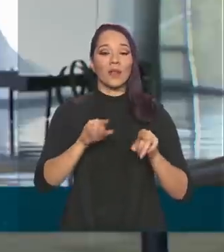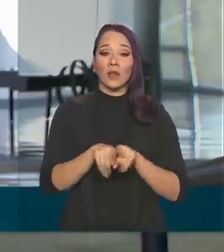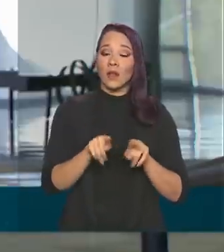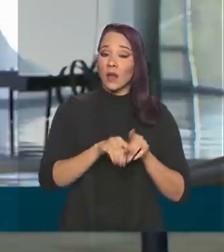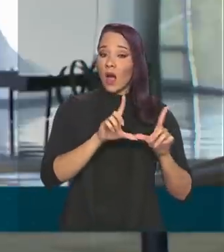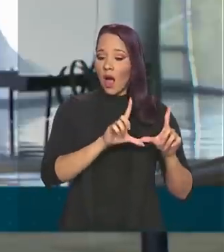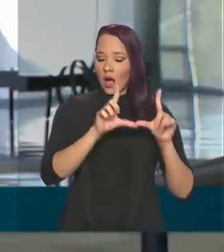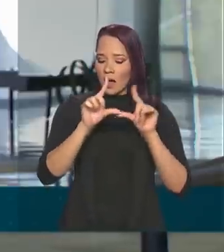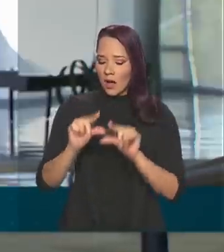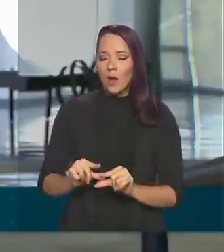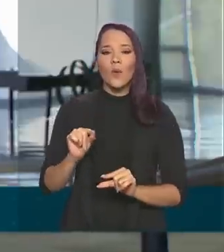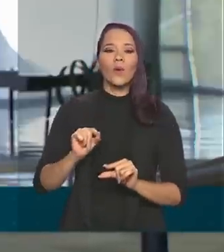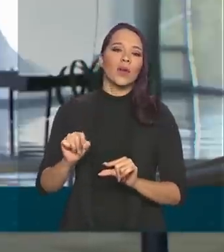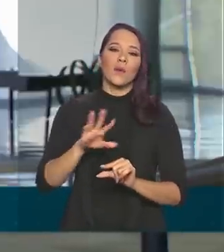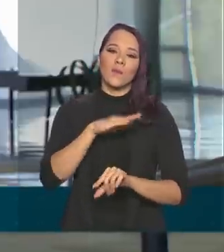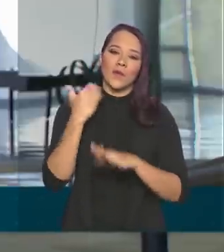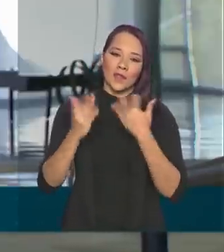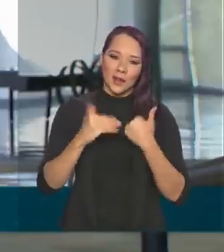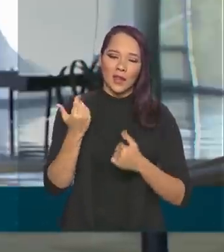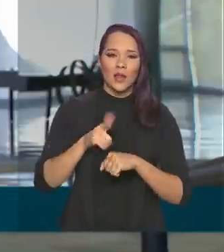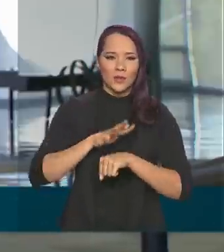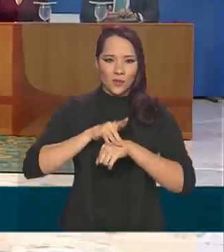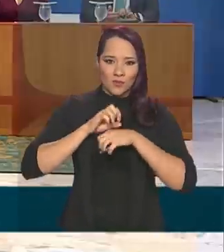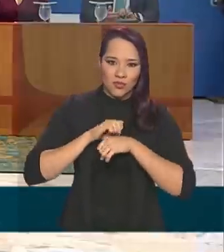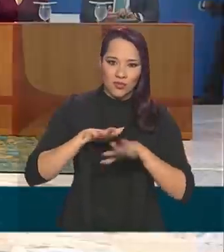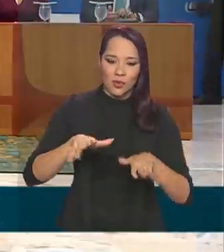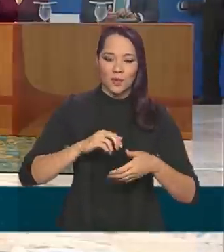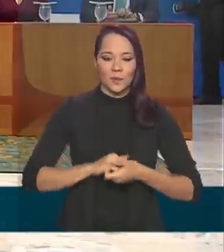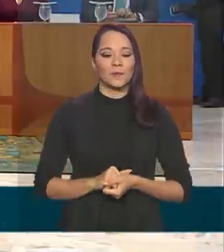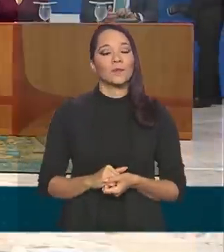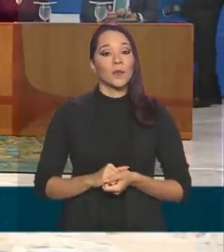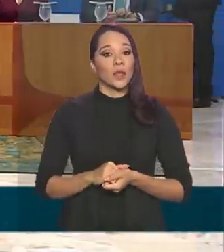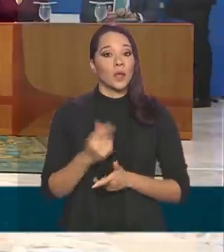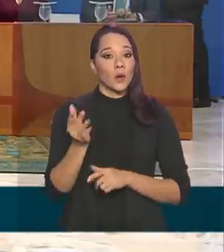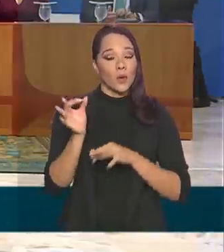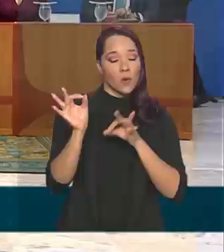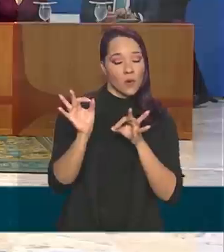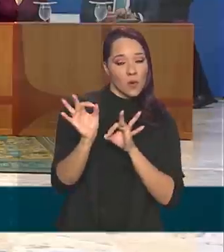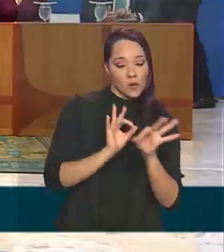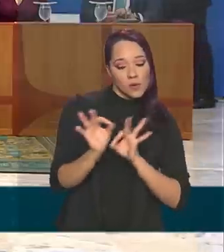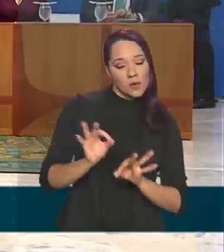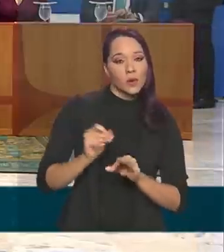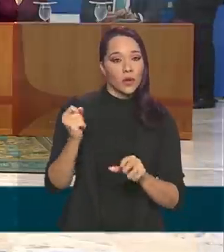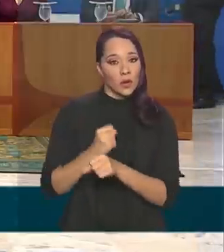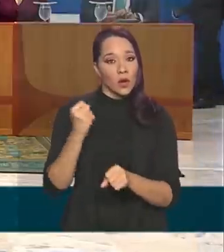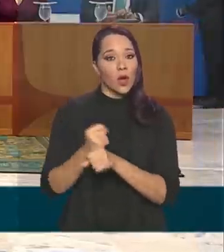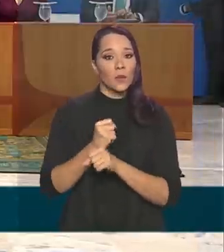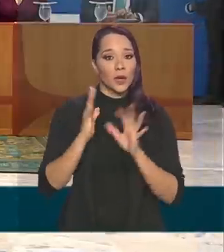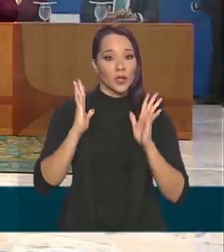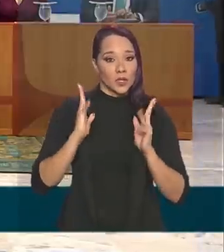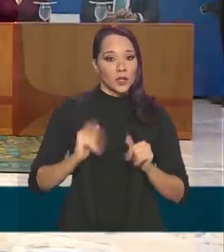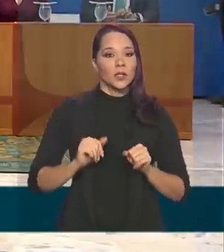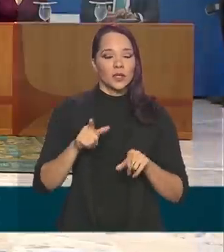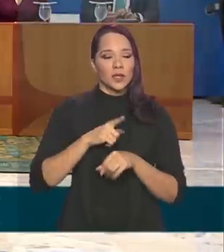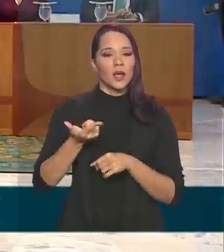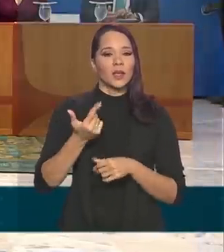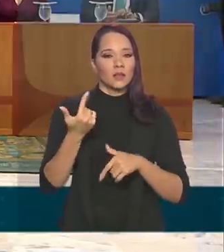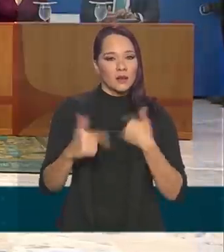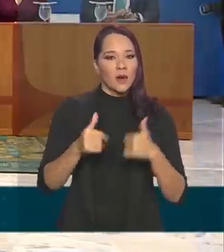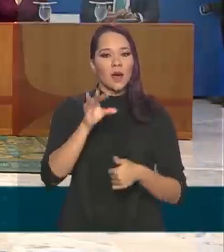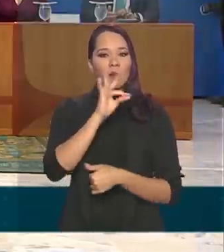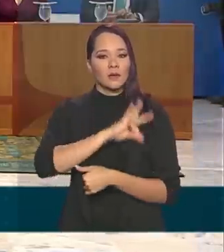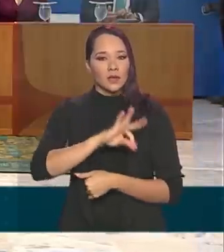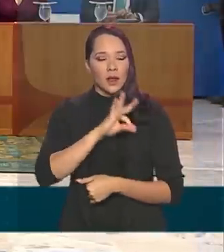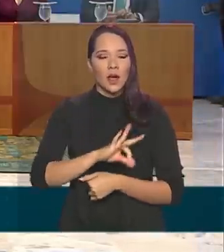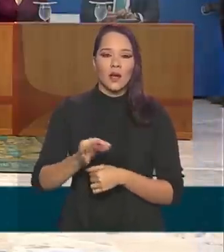mortalidade e a disseminação de doenças. Com obras de saneamento nós propiciamos emprego, renda, qualidade de